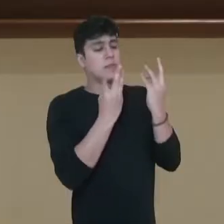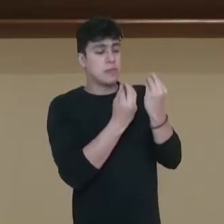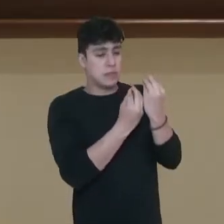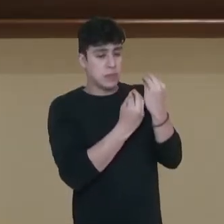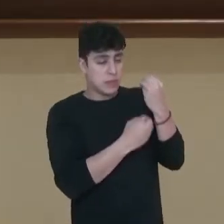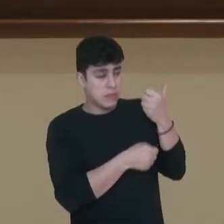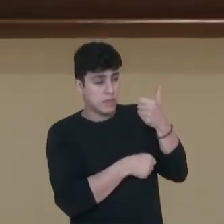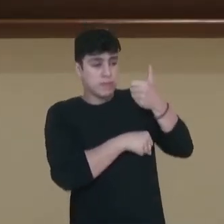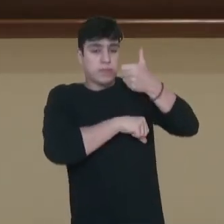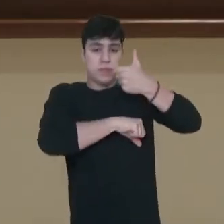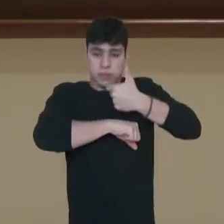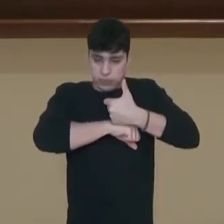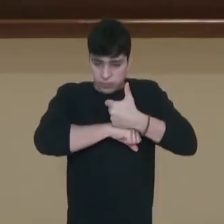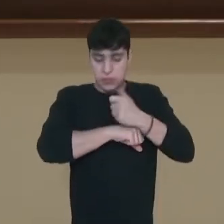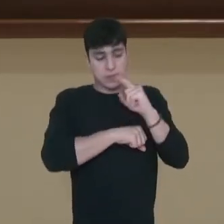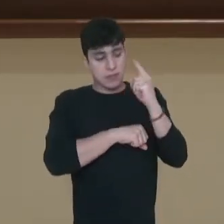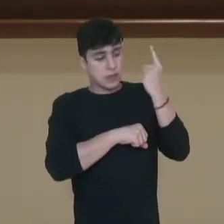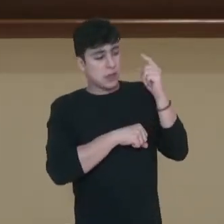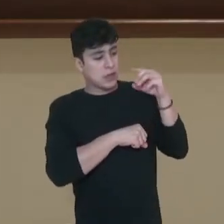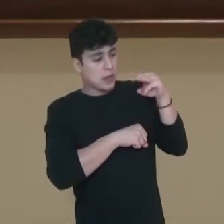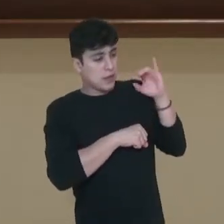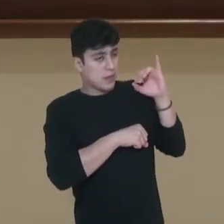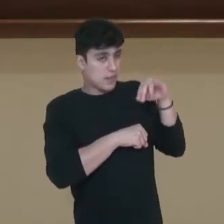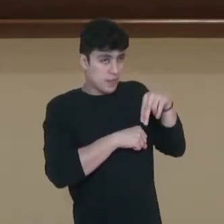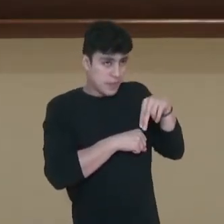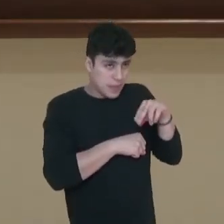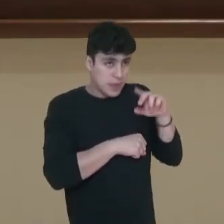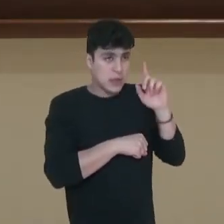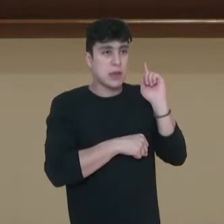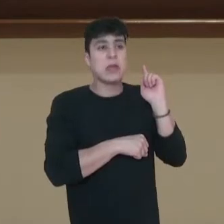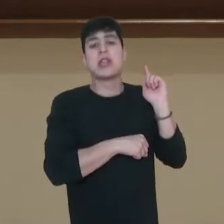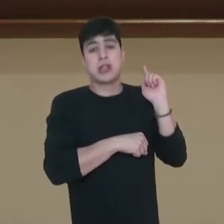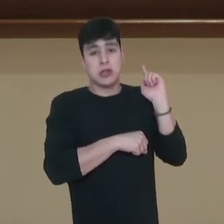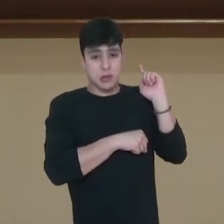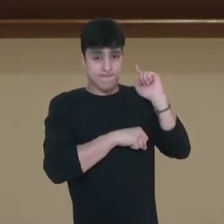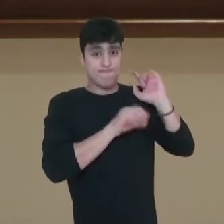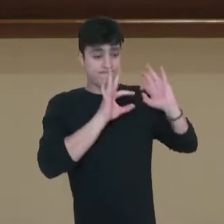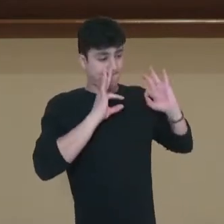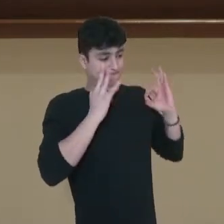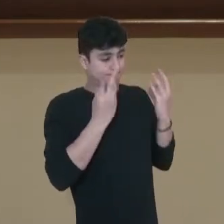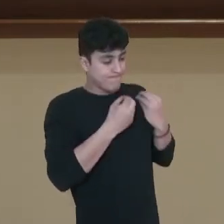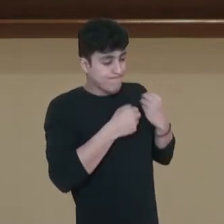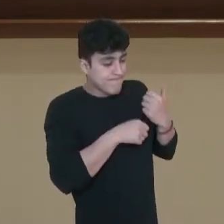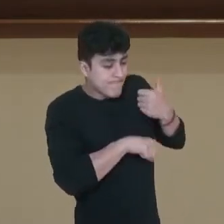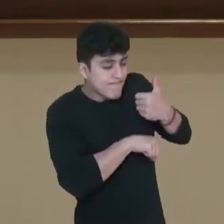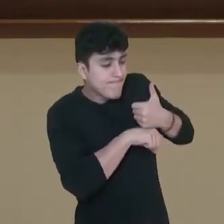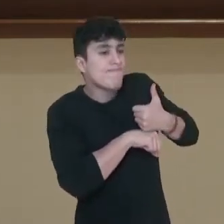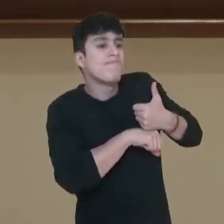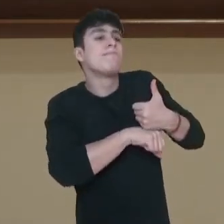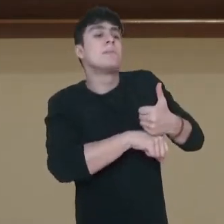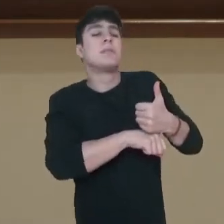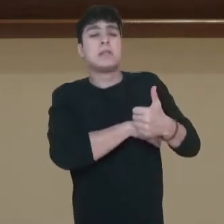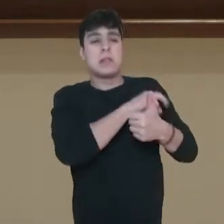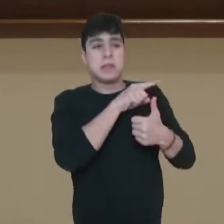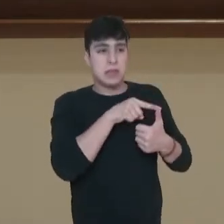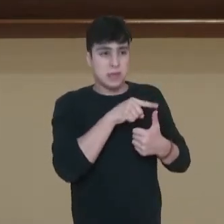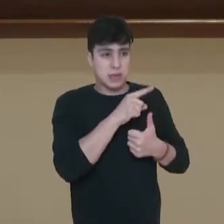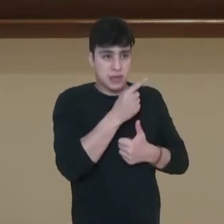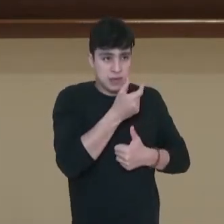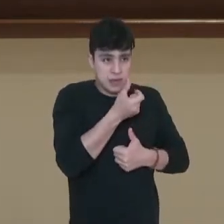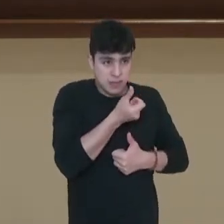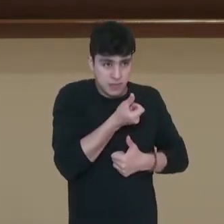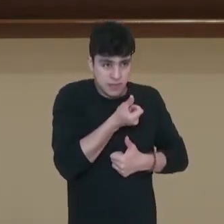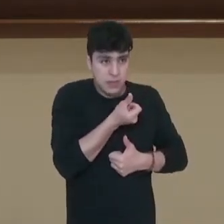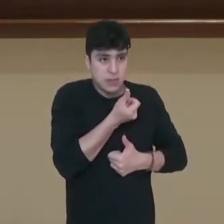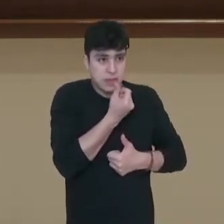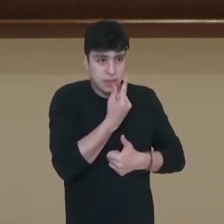primeiro momento existia a dinastia Ming, logo após, a partir de 1644, vai ser instalado a